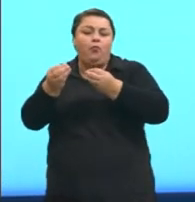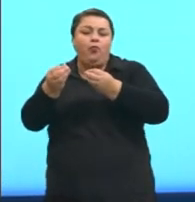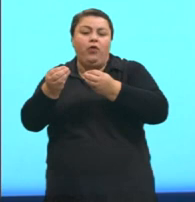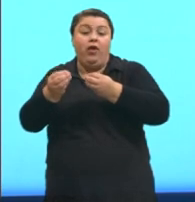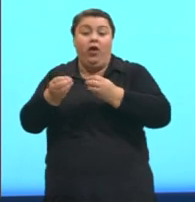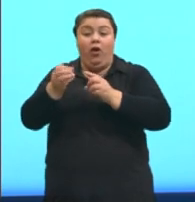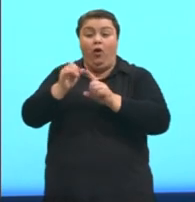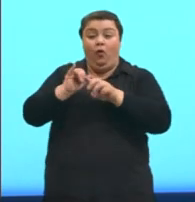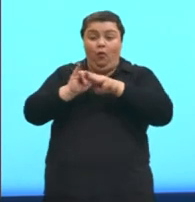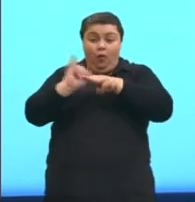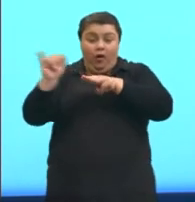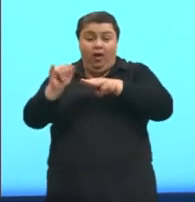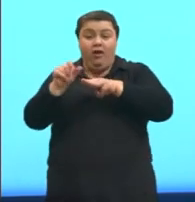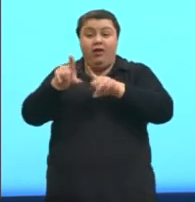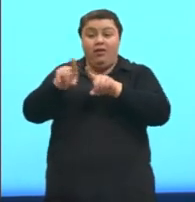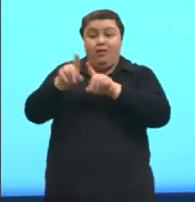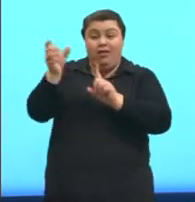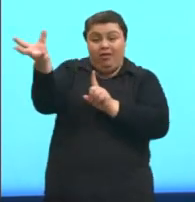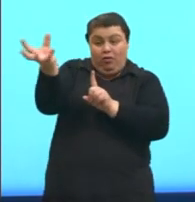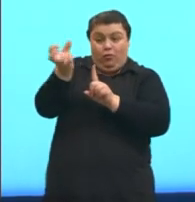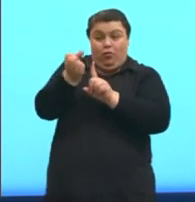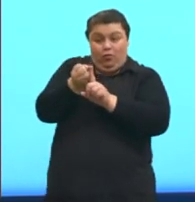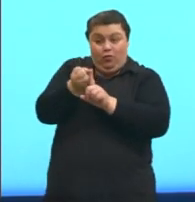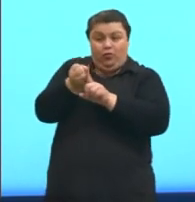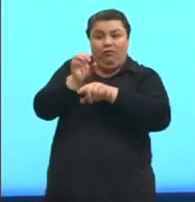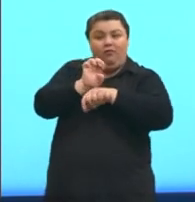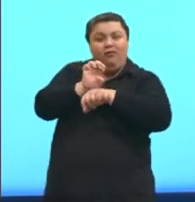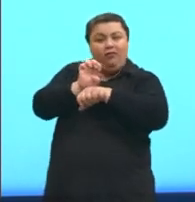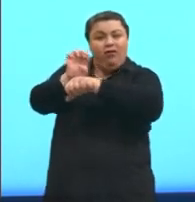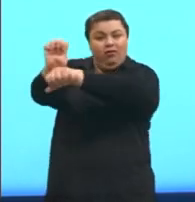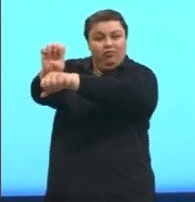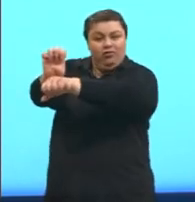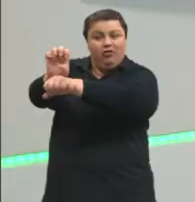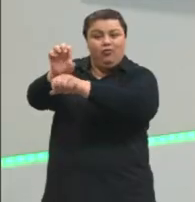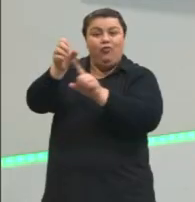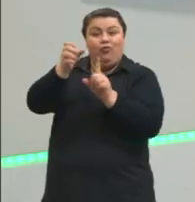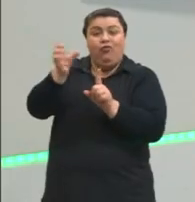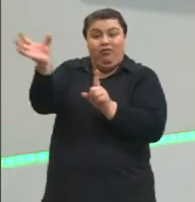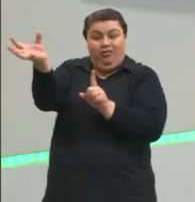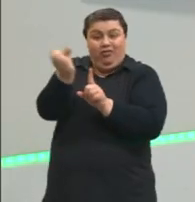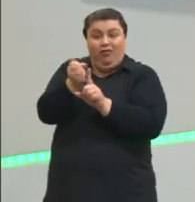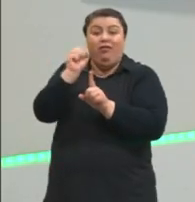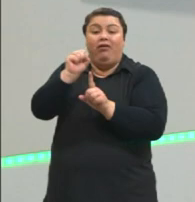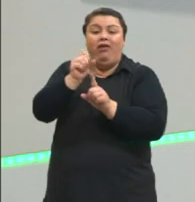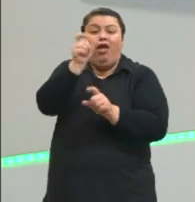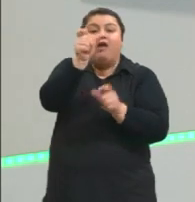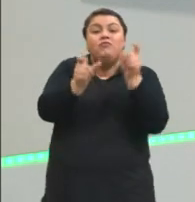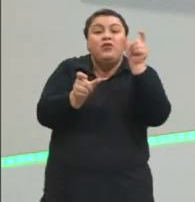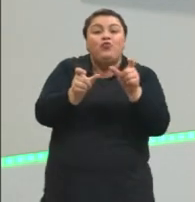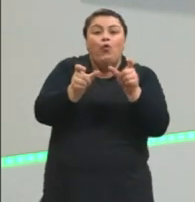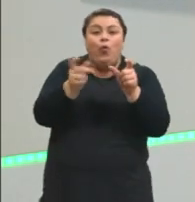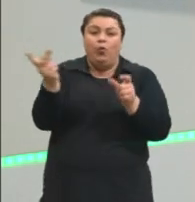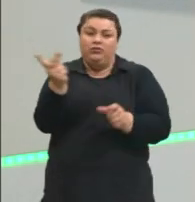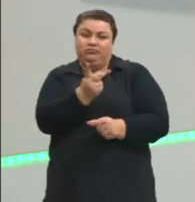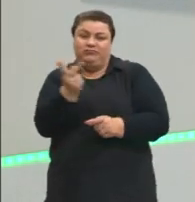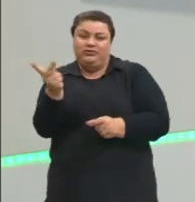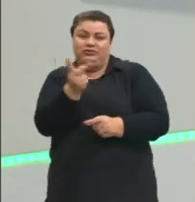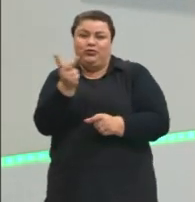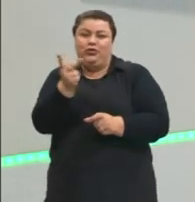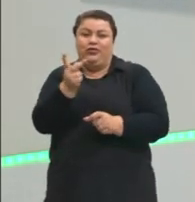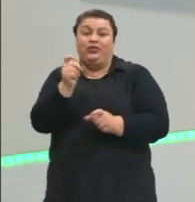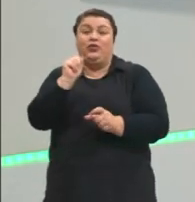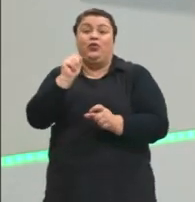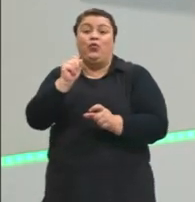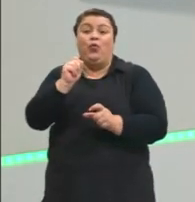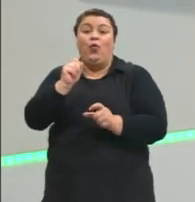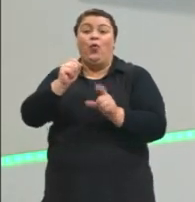recebo, enunciador e receptor, são as pessoas envolvidas, e o código é